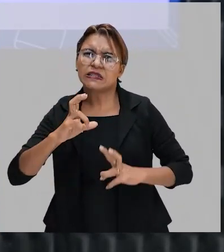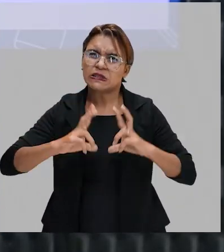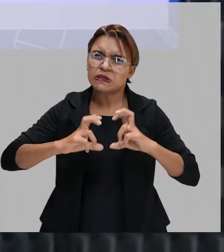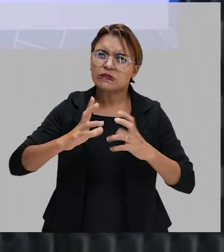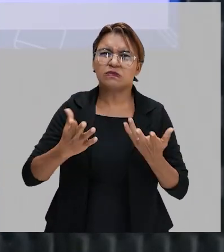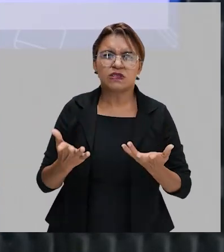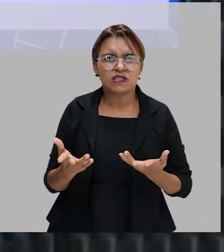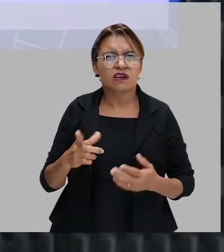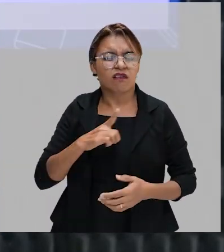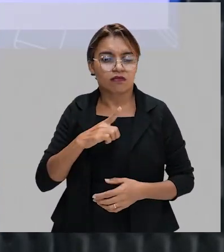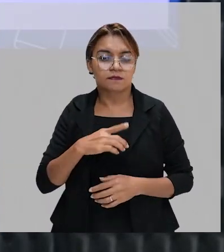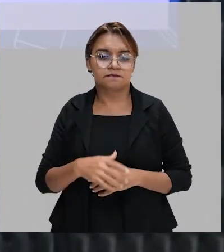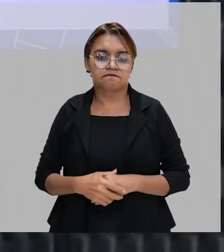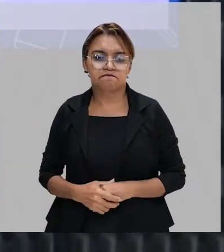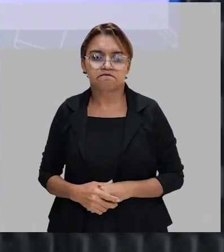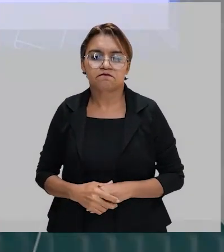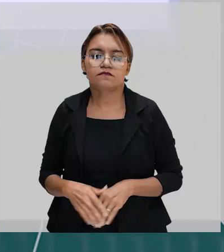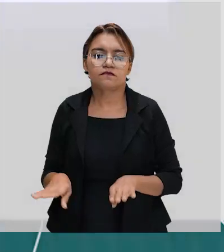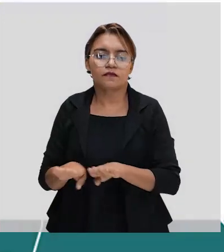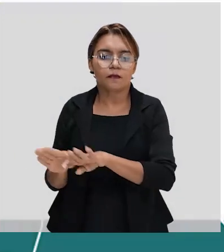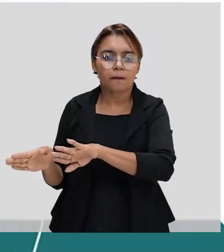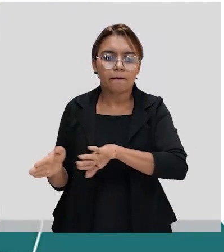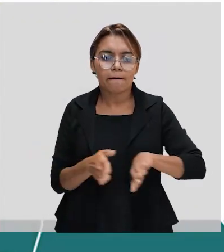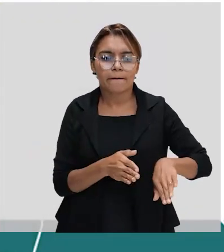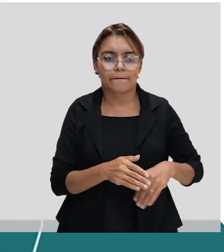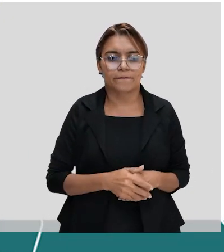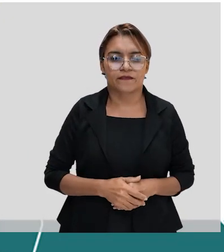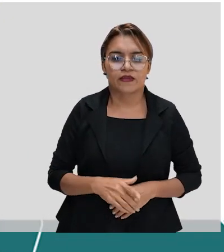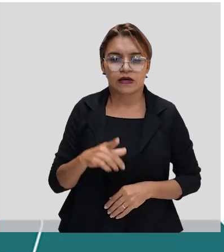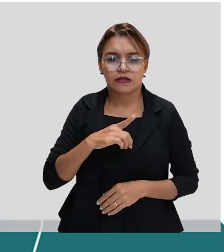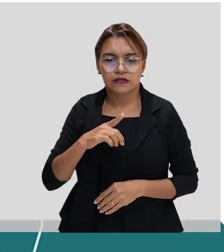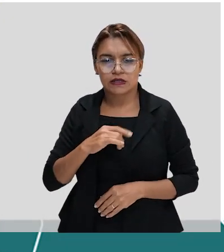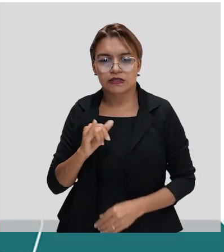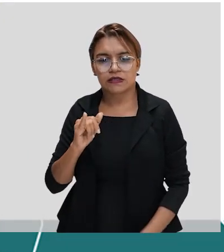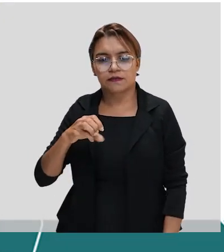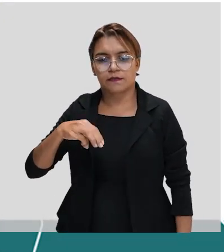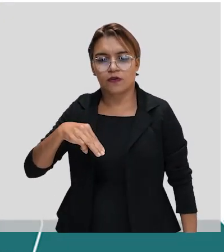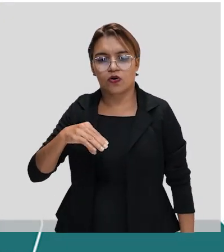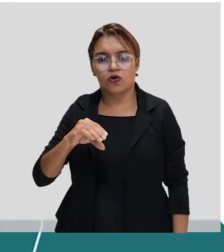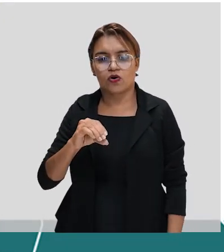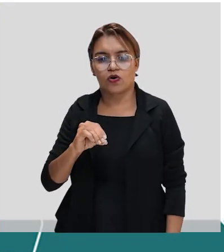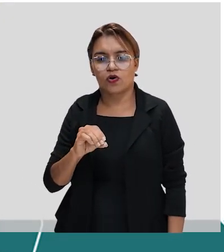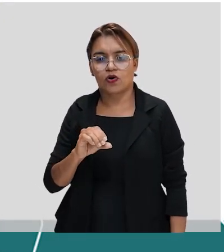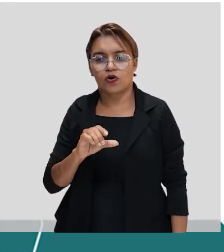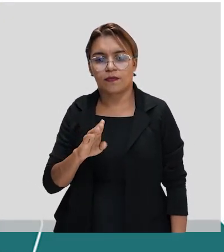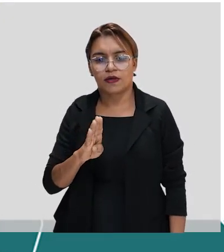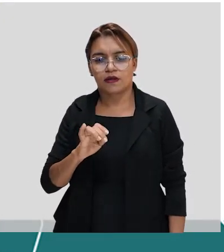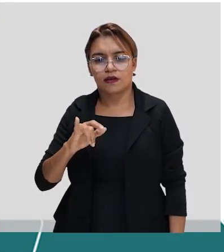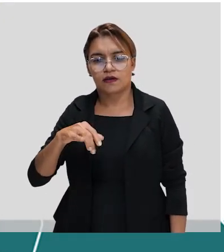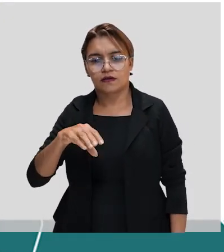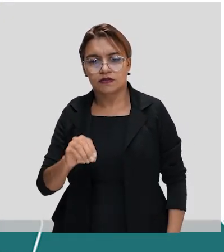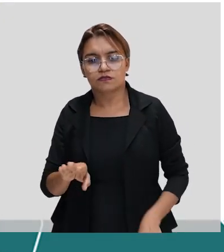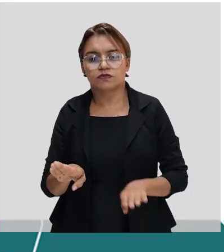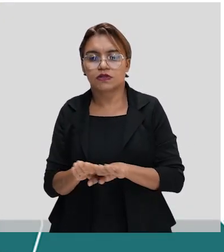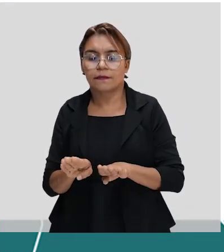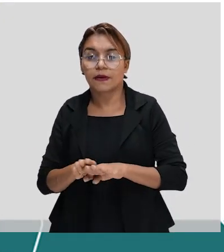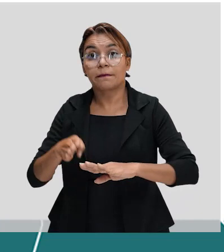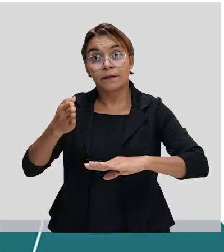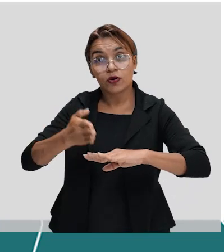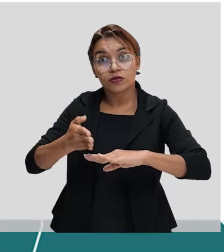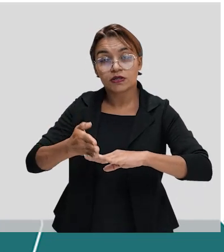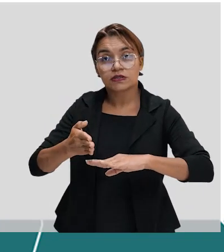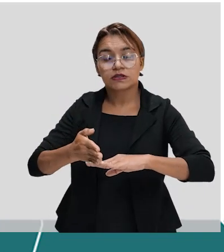fechou. Aí nós temos aqui, imobilismo e modernização. Tem gente que se